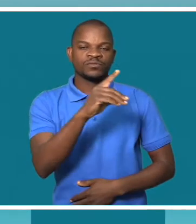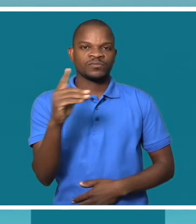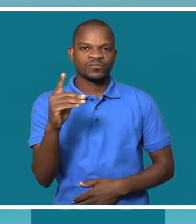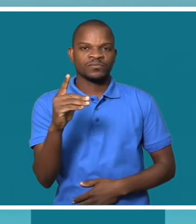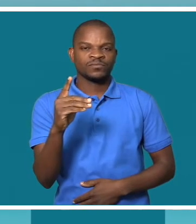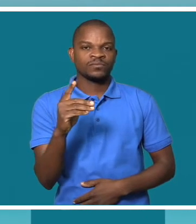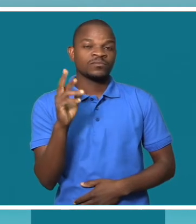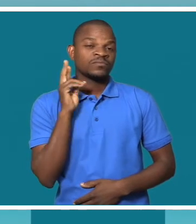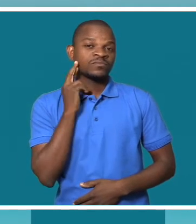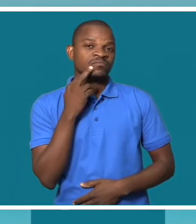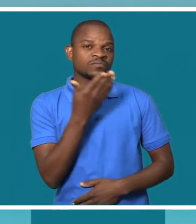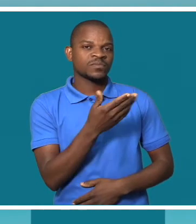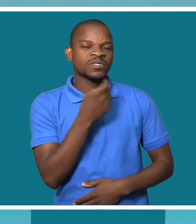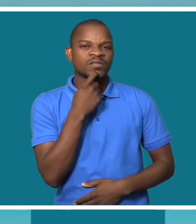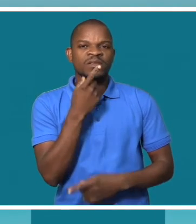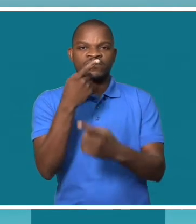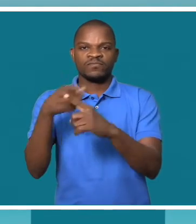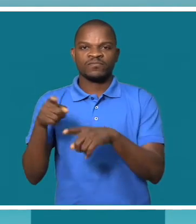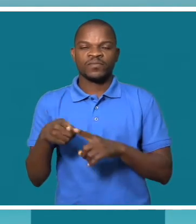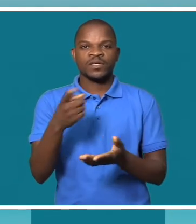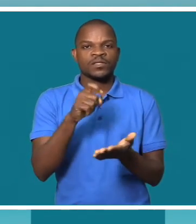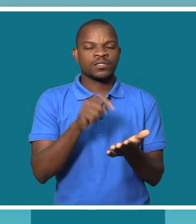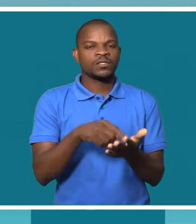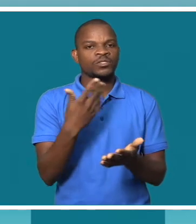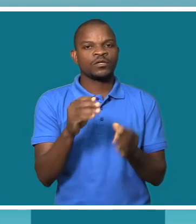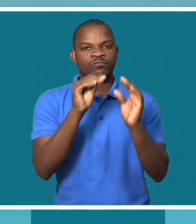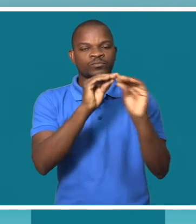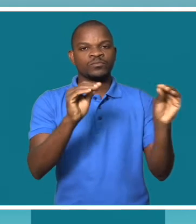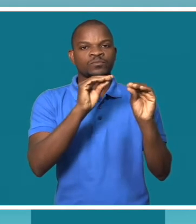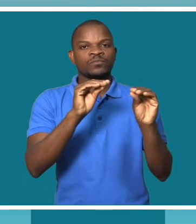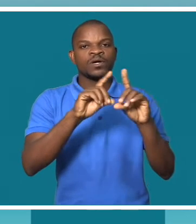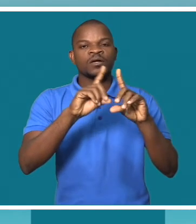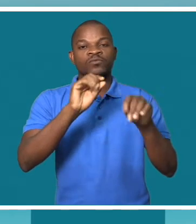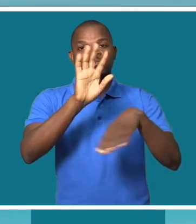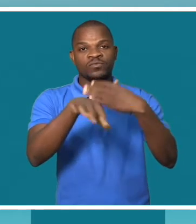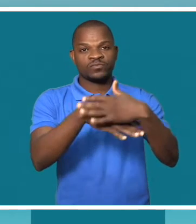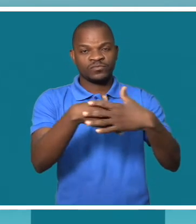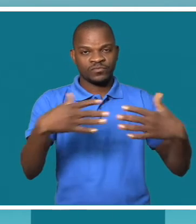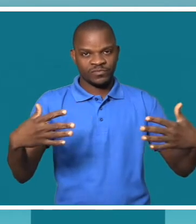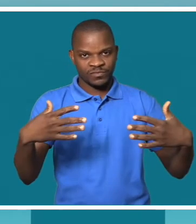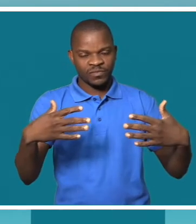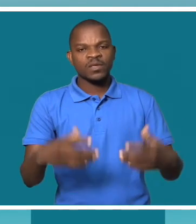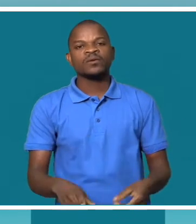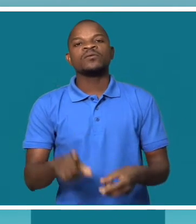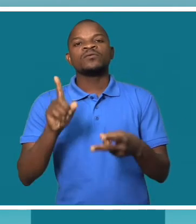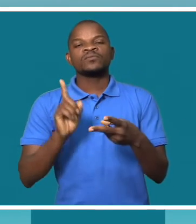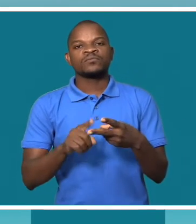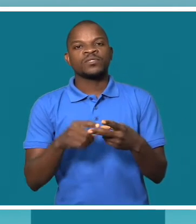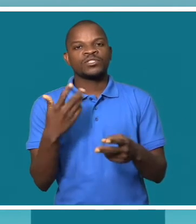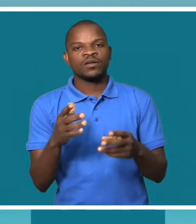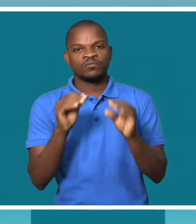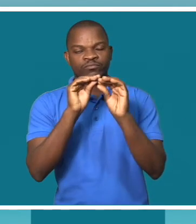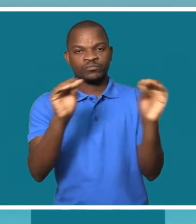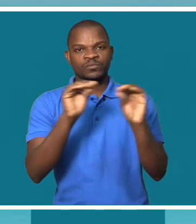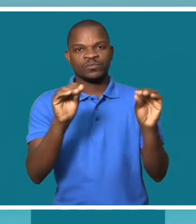Efetivamente, em cada uma dessas cidades já tivemos a formação em língua de sinais para os formadores do FPLAC, já tivemos uma formação em